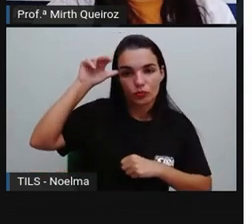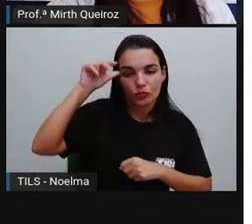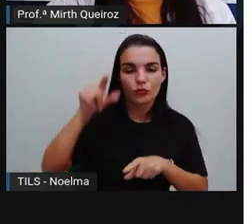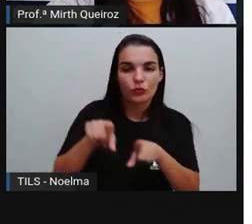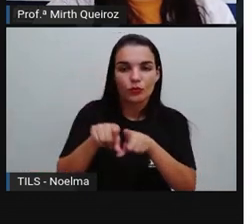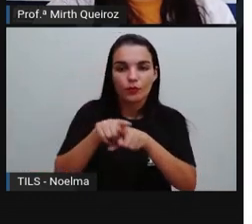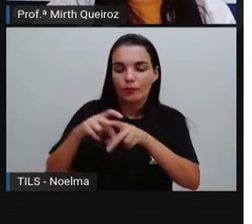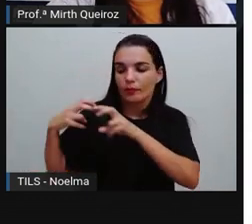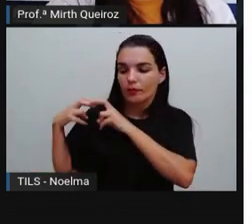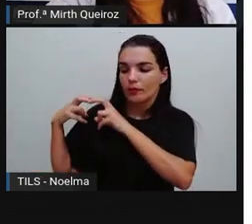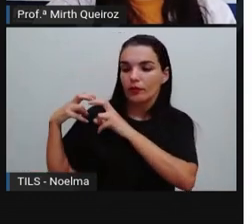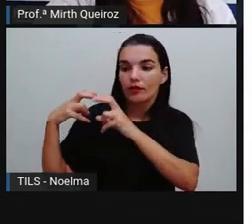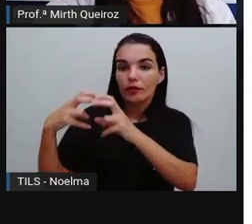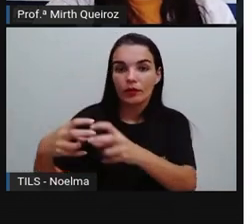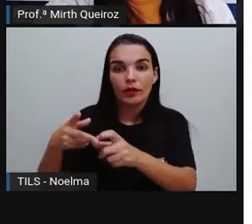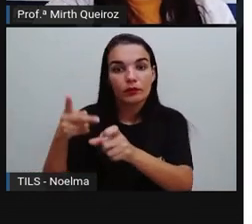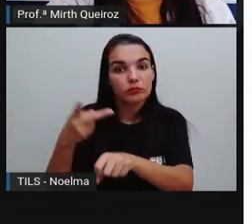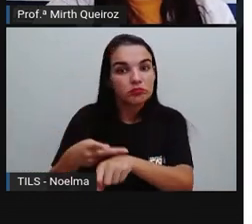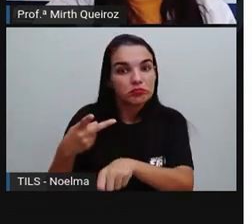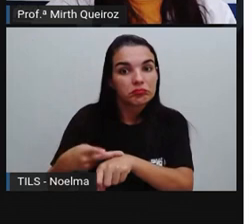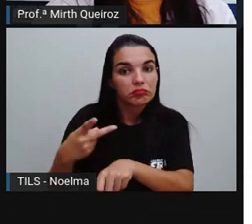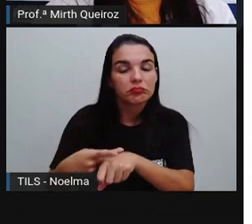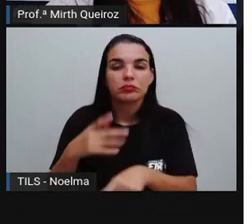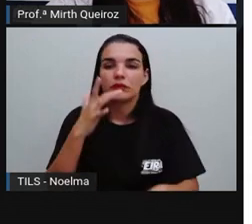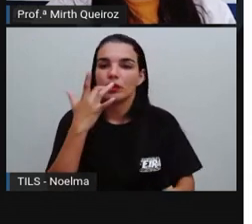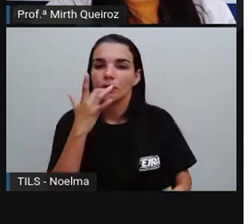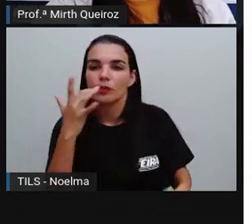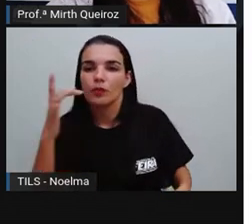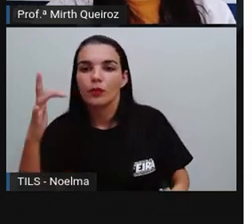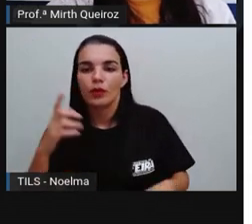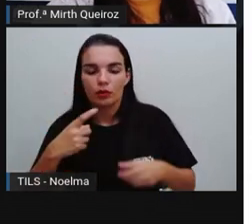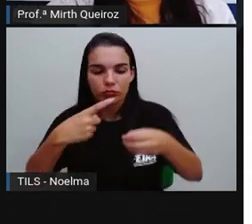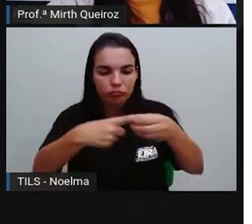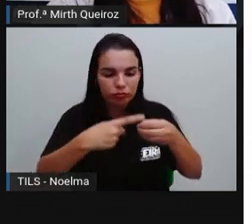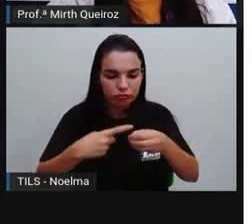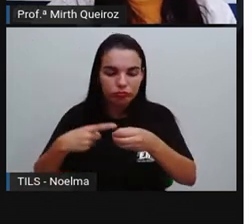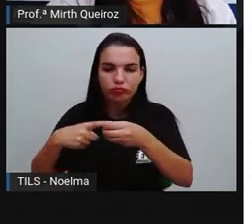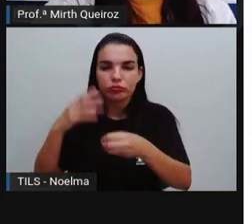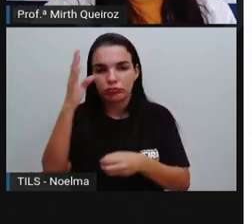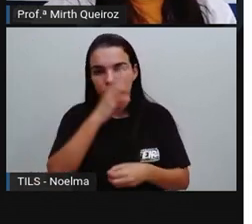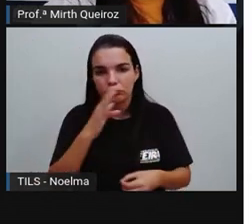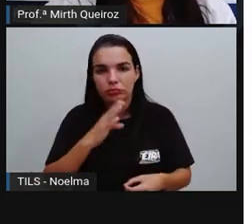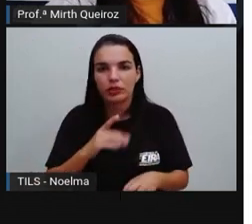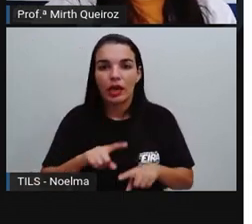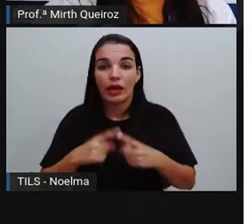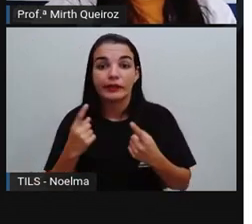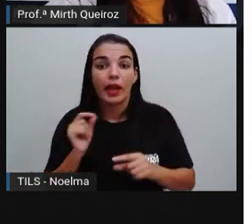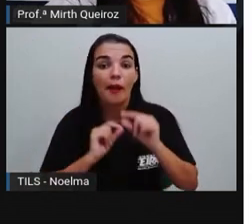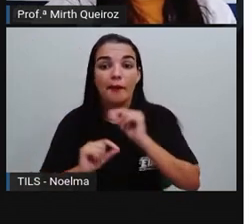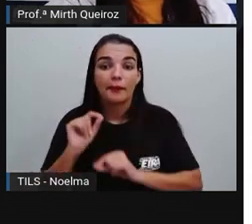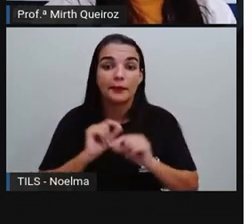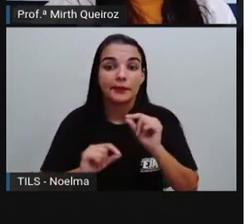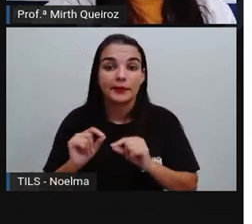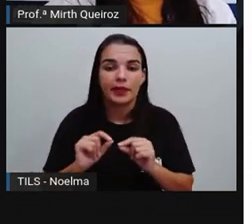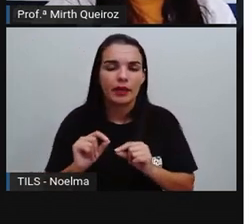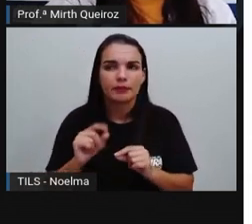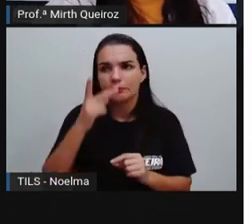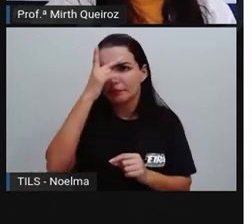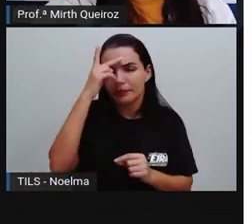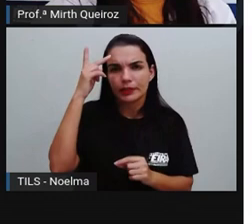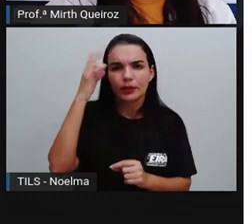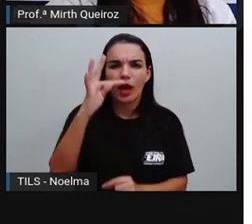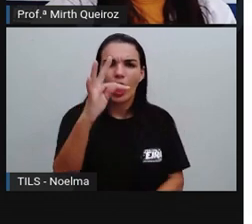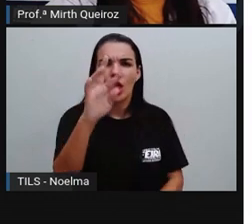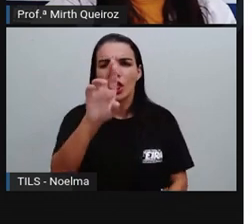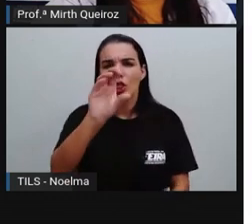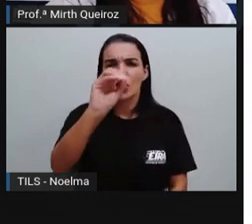transportavam aí as mercadorias pelo interior do Brasil. E aí, quando a gente fala sobre tropeiros, a gente